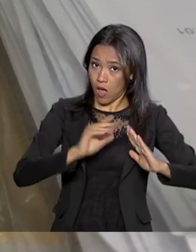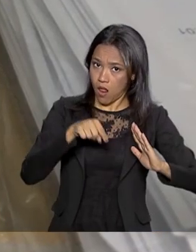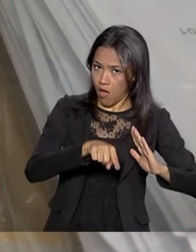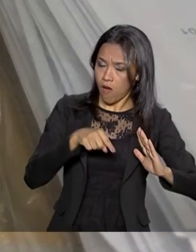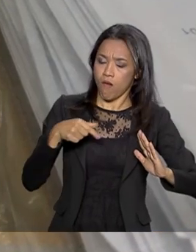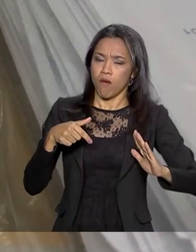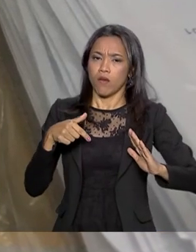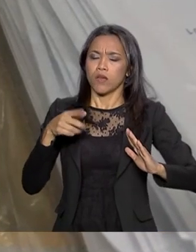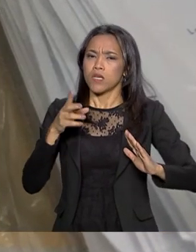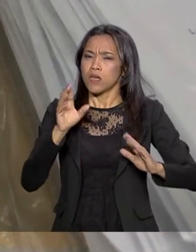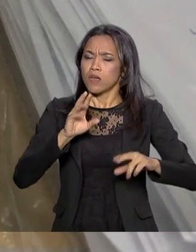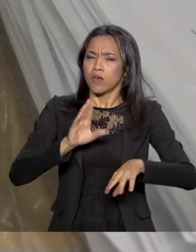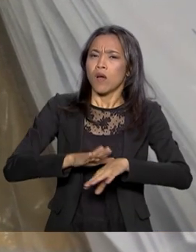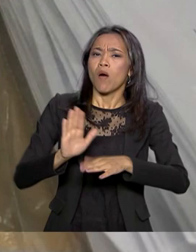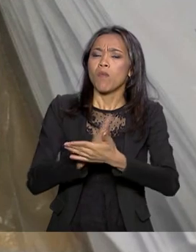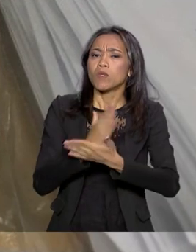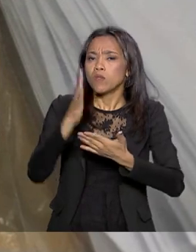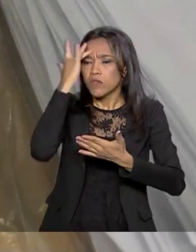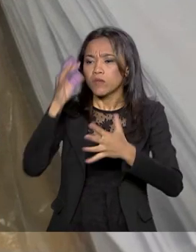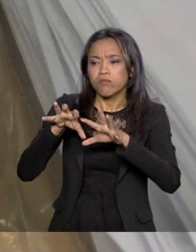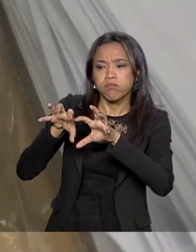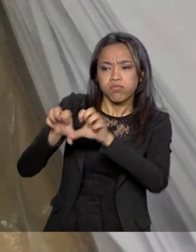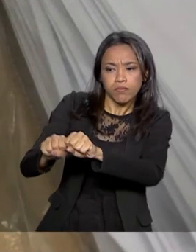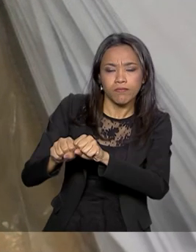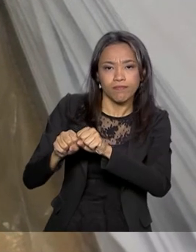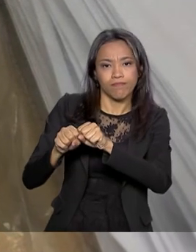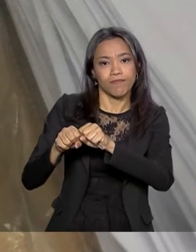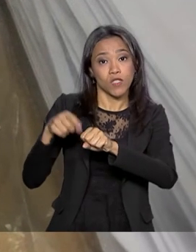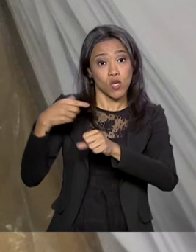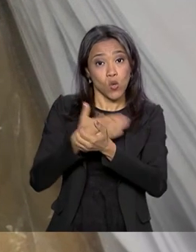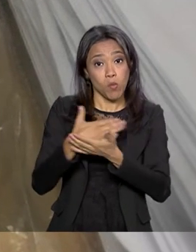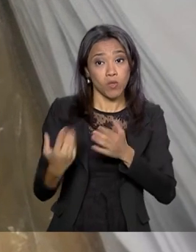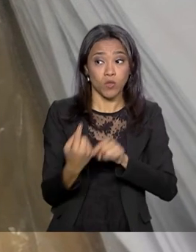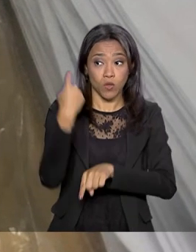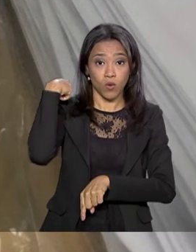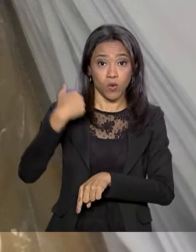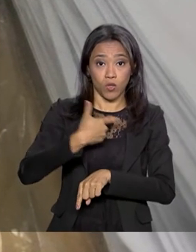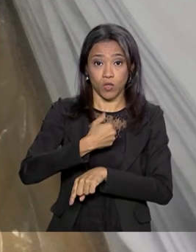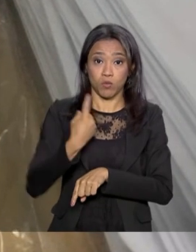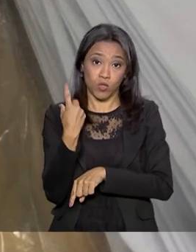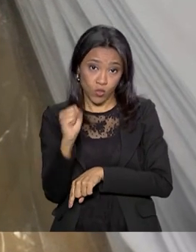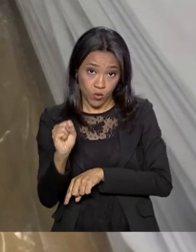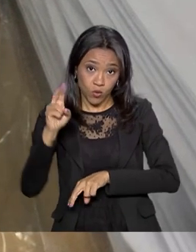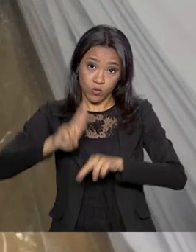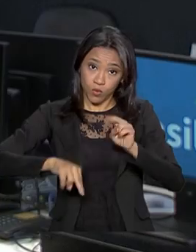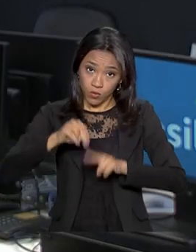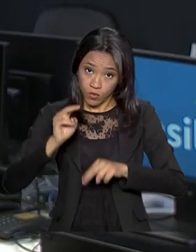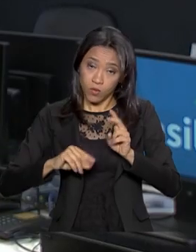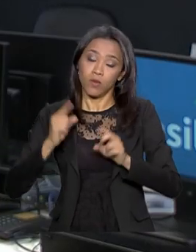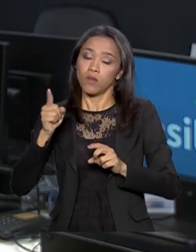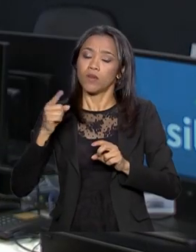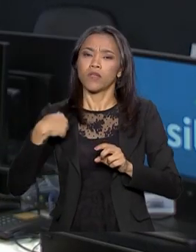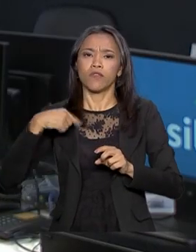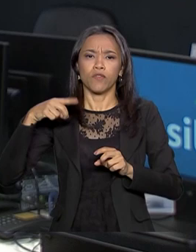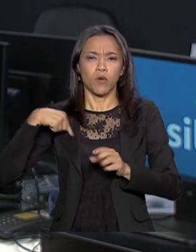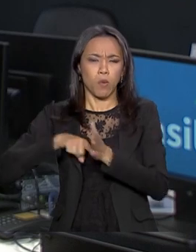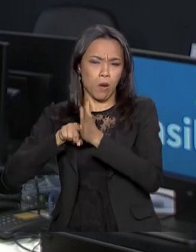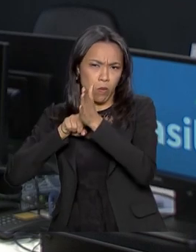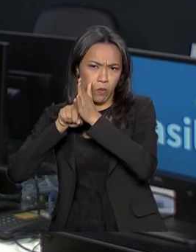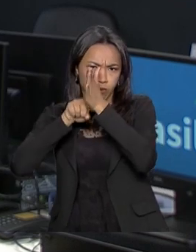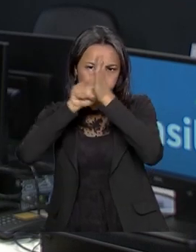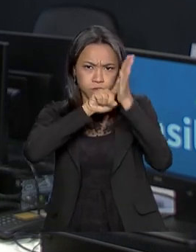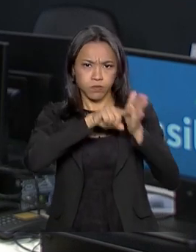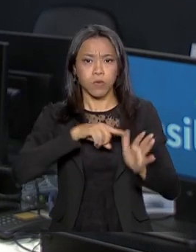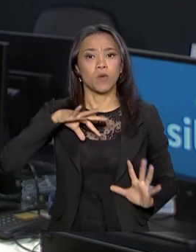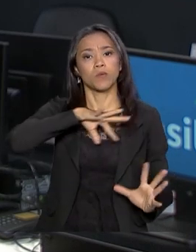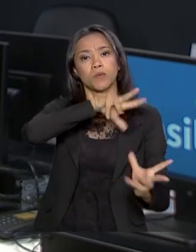foram presas temporariamente. A investigação começou em julho de 2018, após cooperação policial internacional entre